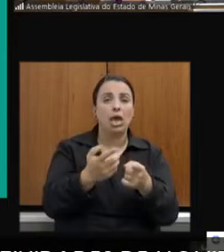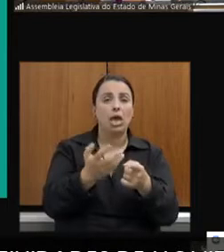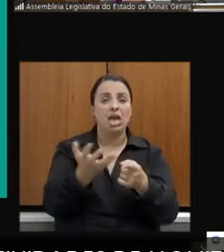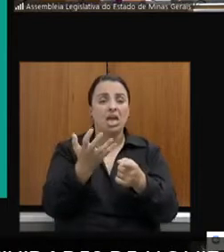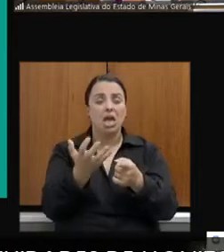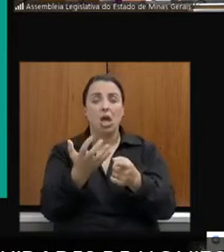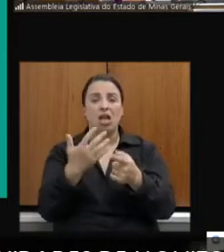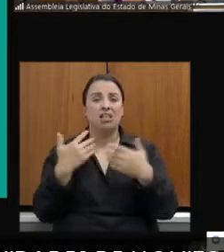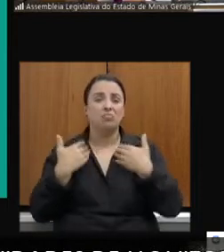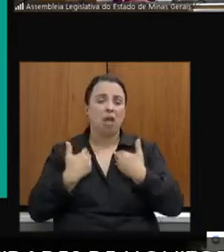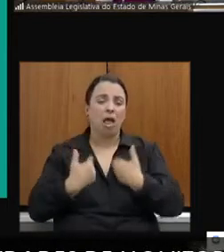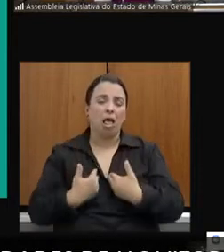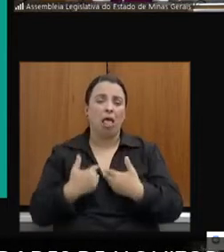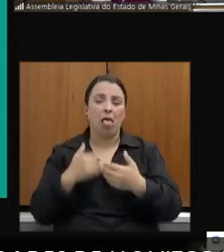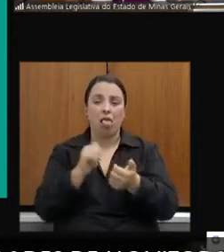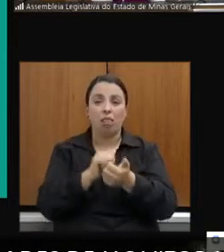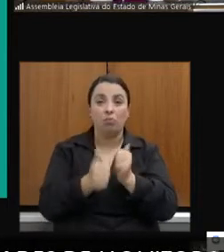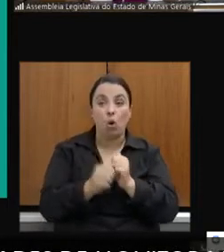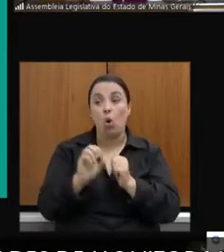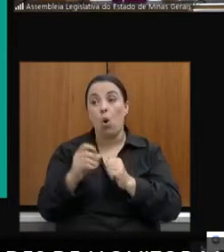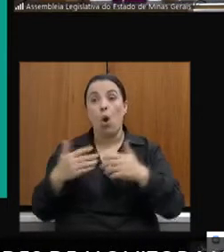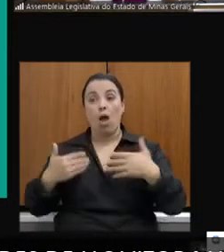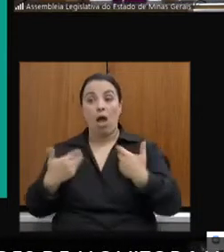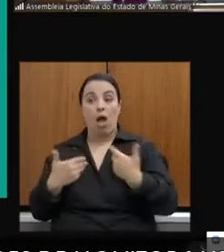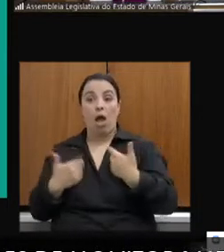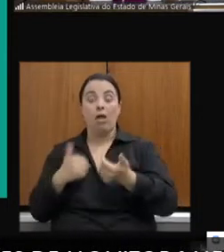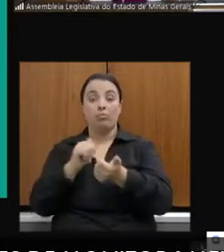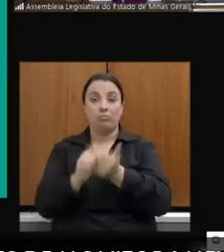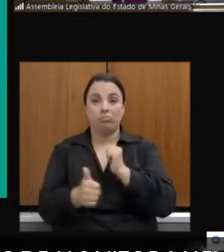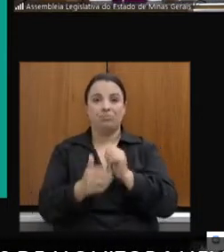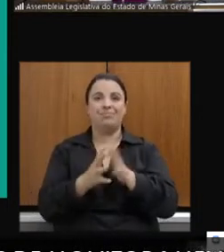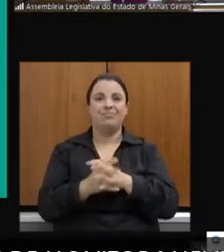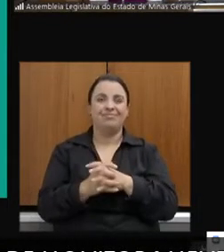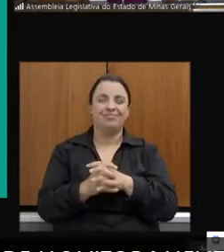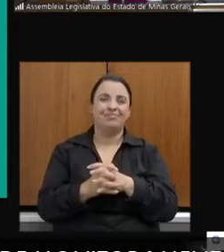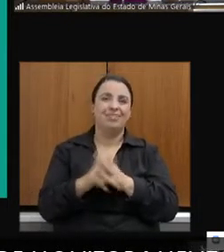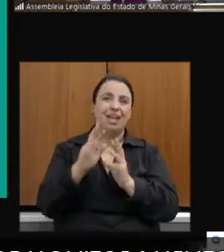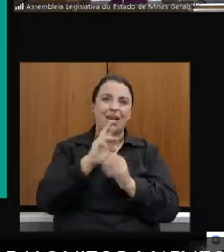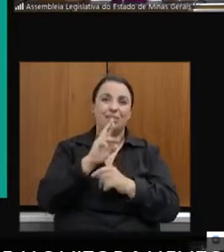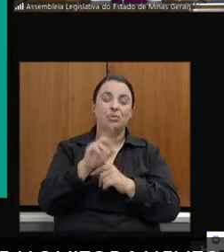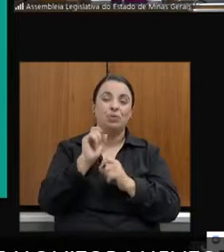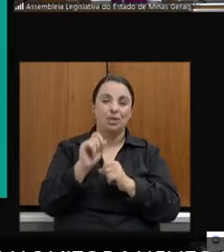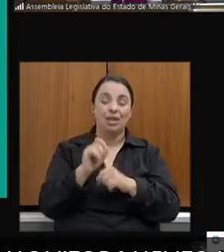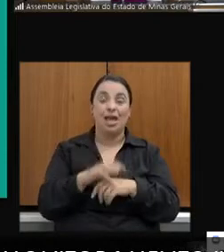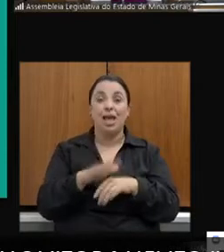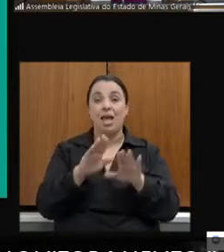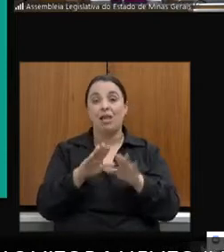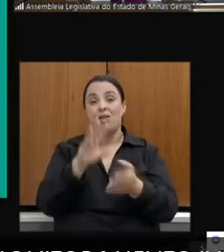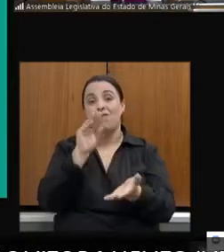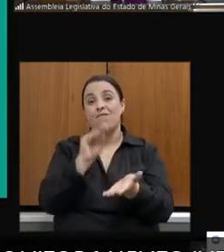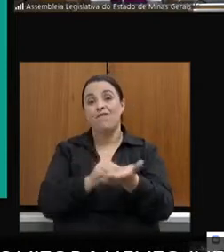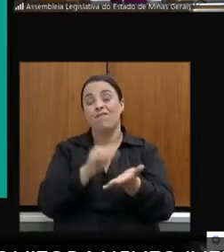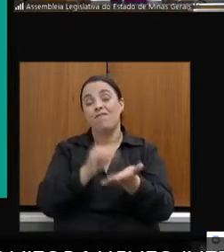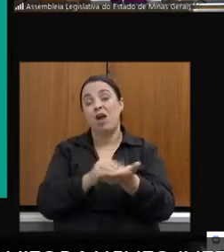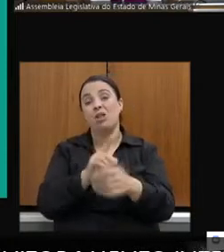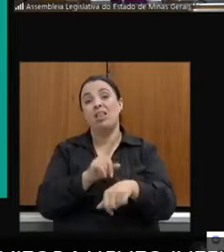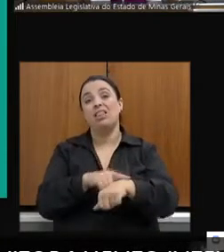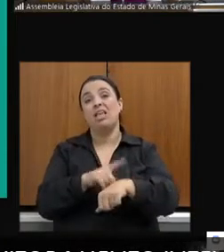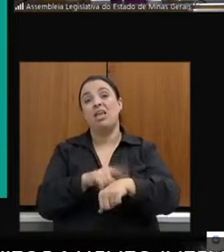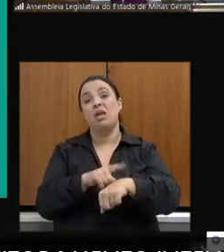Brasil. E aí, o que foi interessante, o resultado, é que a falta de tempo e o...